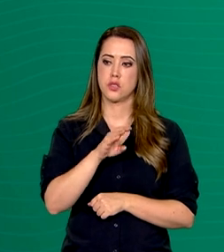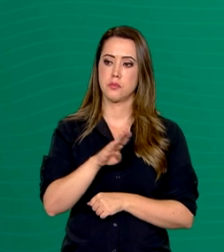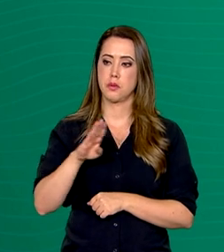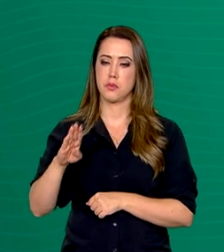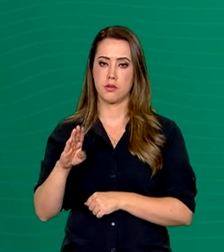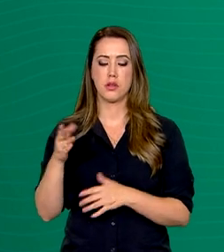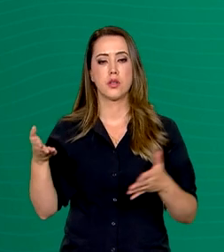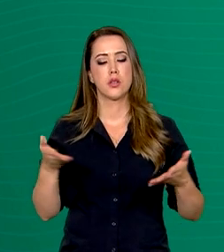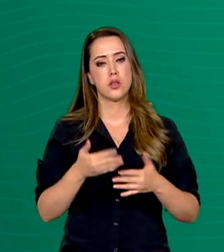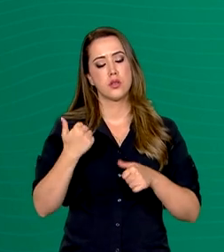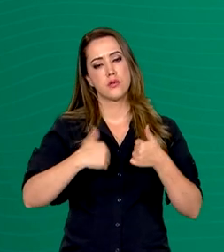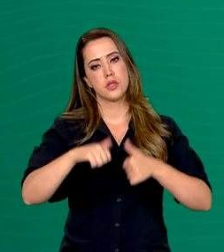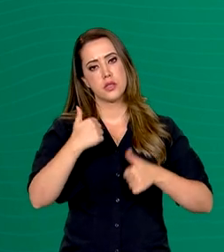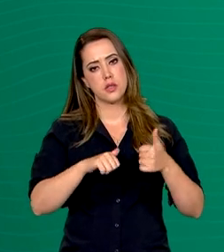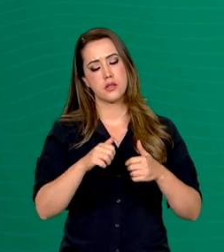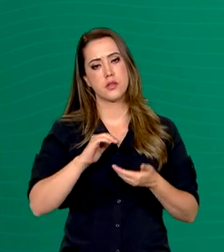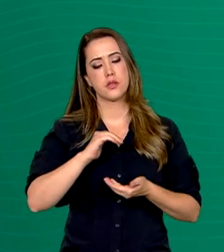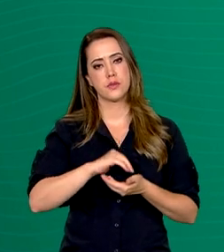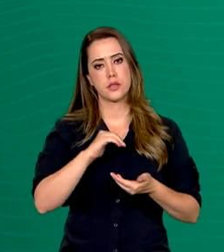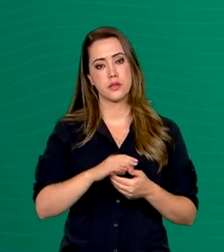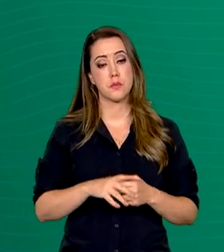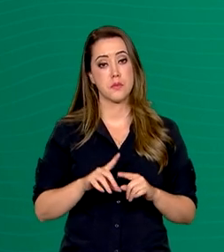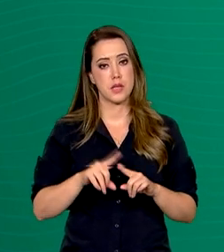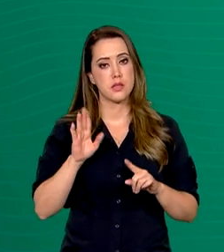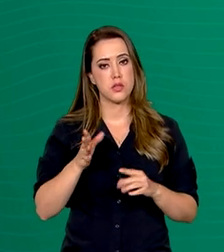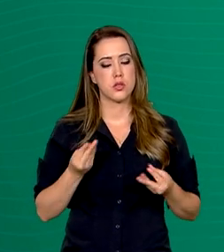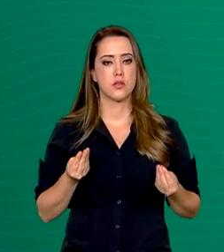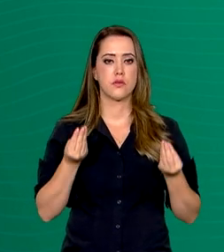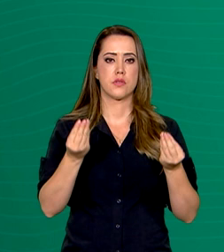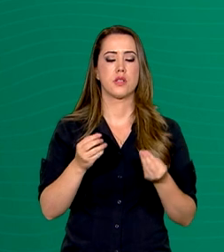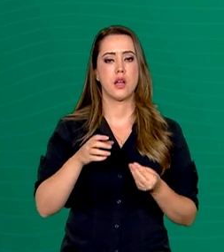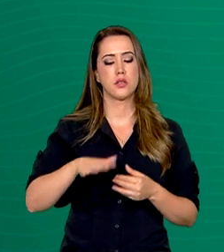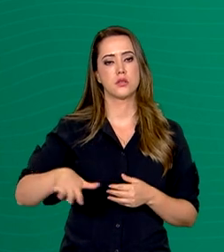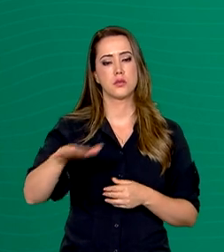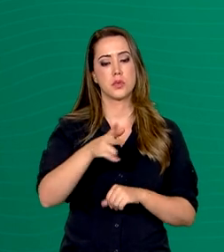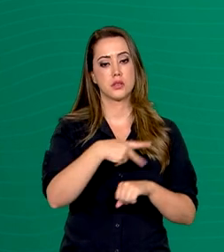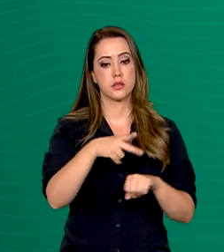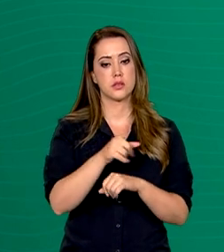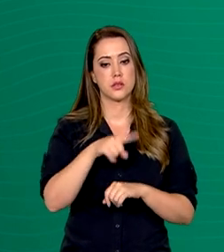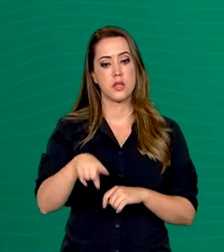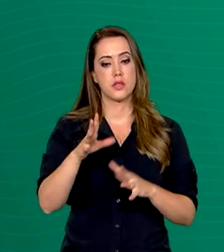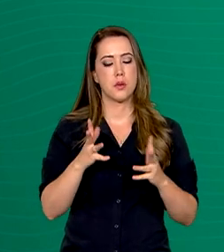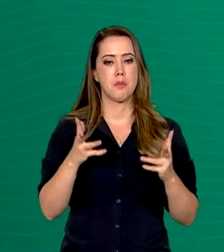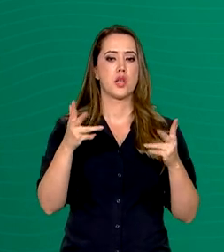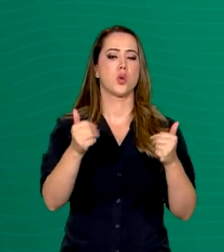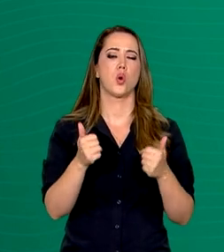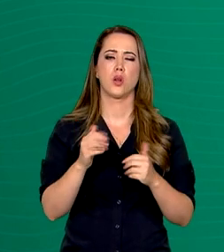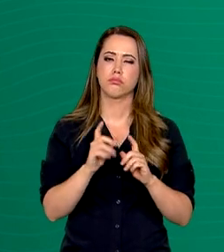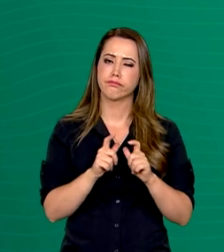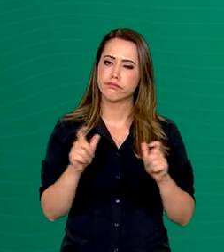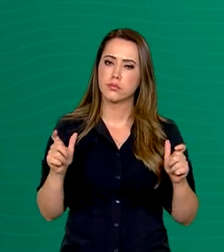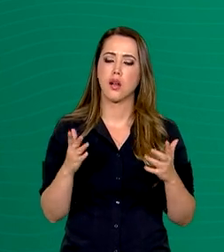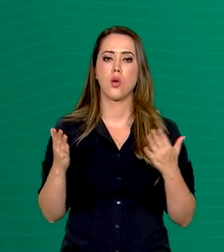sendo objeto de análise pela Anvisa, mas que já está disponível em alguns outros países, ela tem uma melhora um pouco